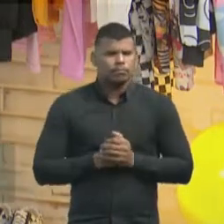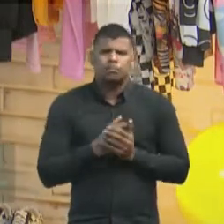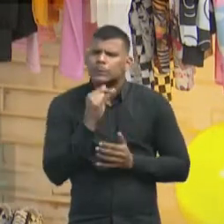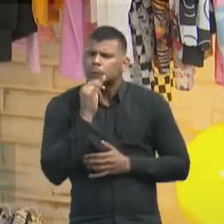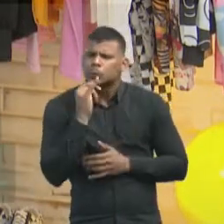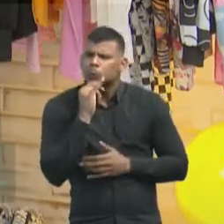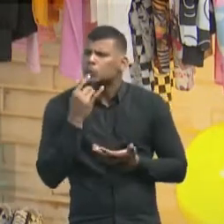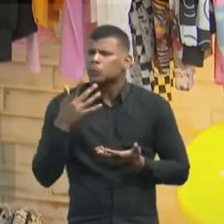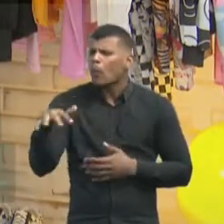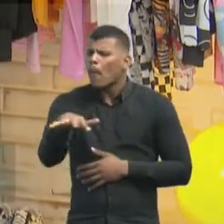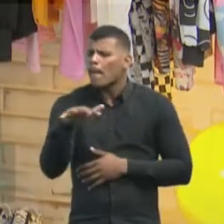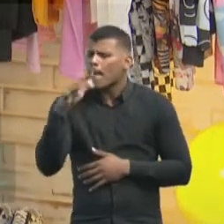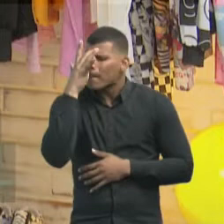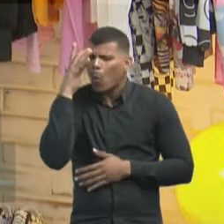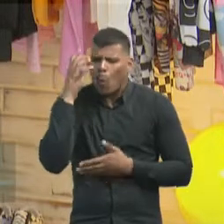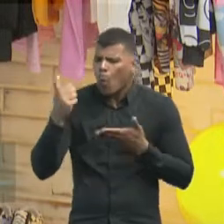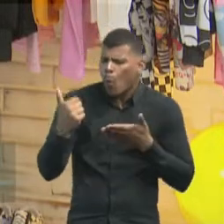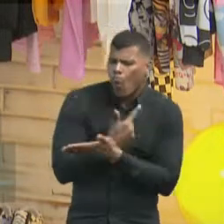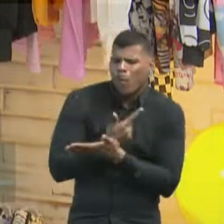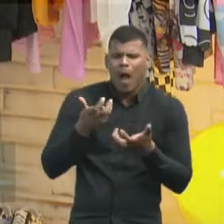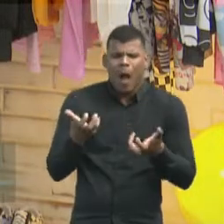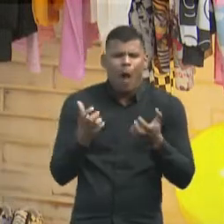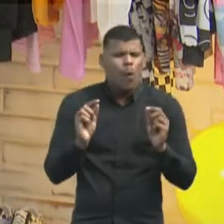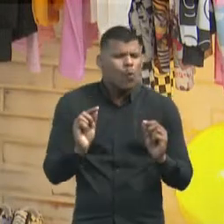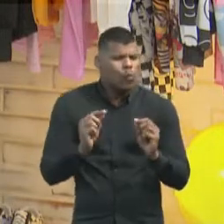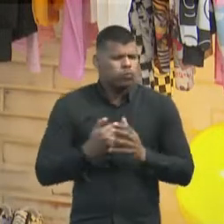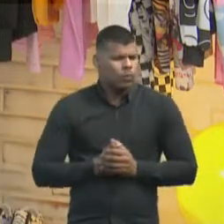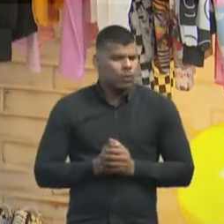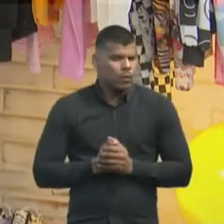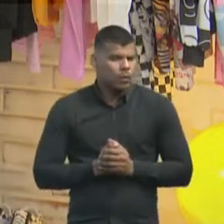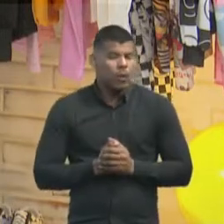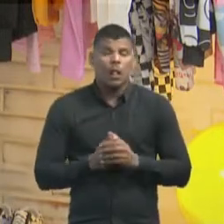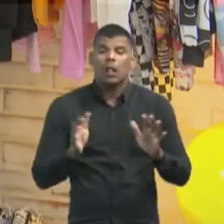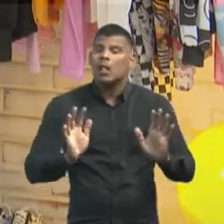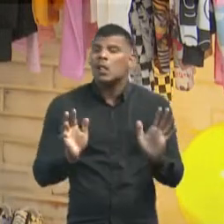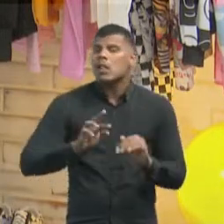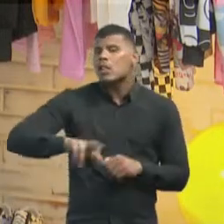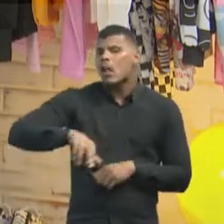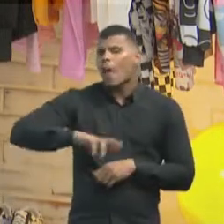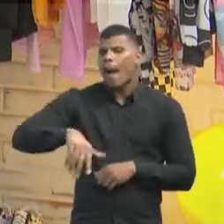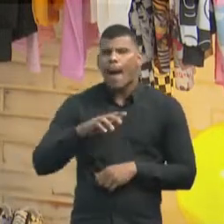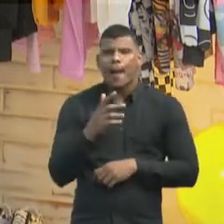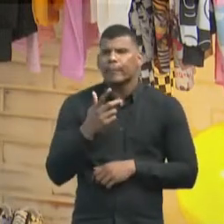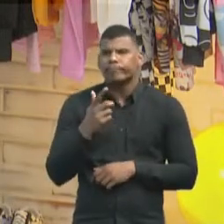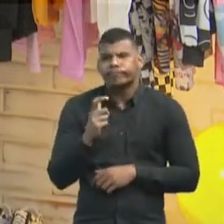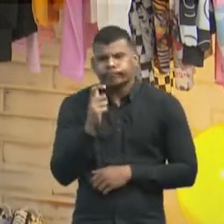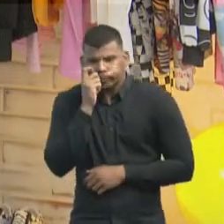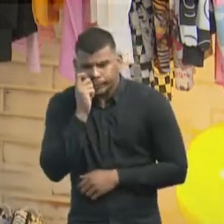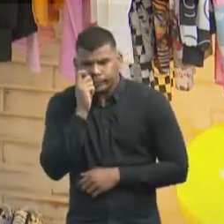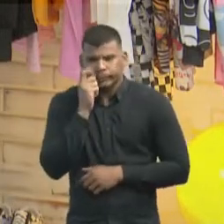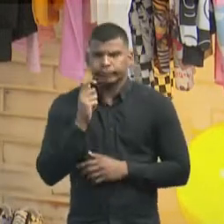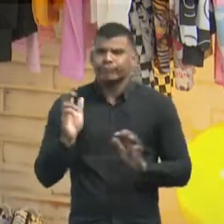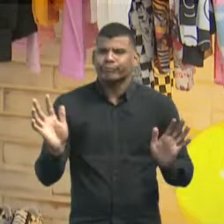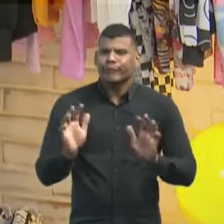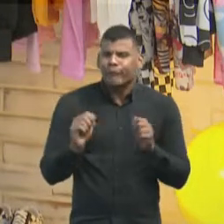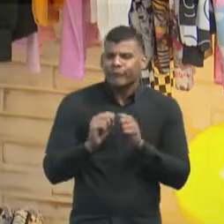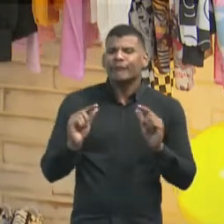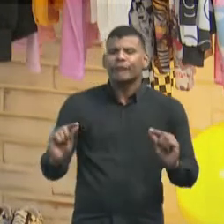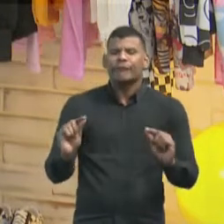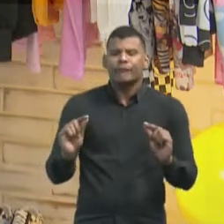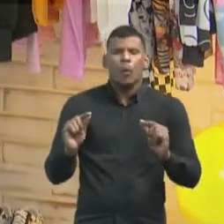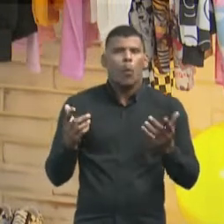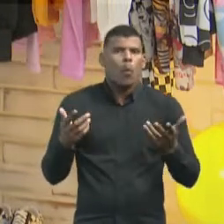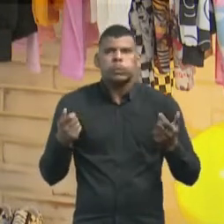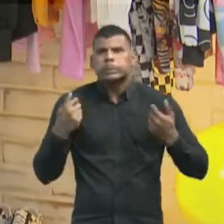estava querendo, que realmente eles não estavam mais consumindo presencial, ninguém podia sair de casa, Então a gente teve que ofertar